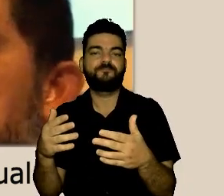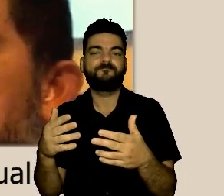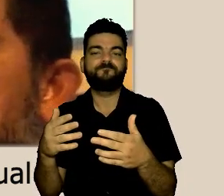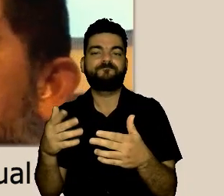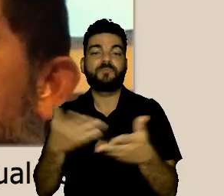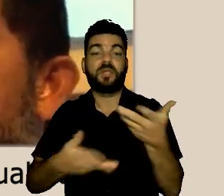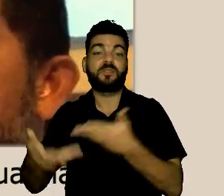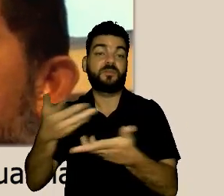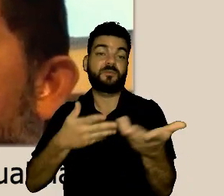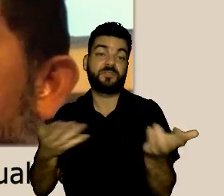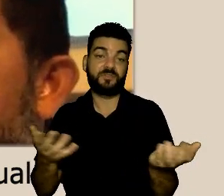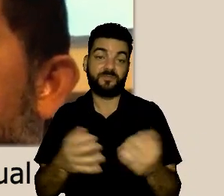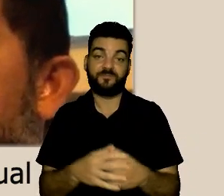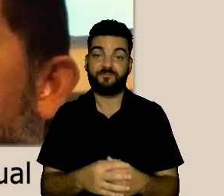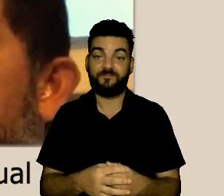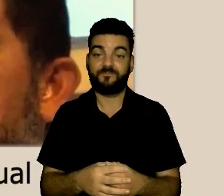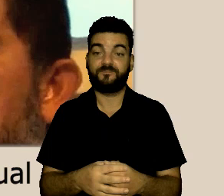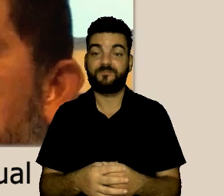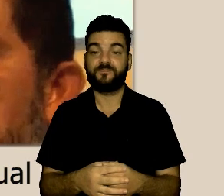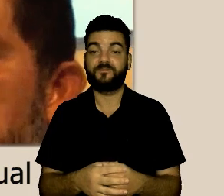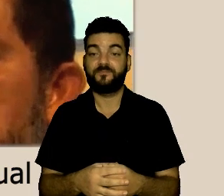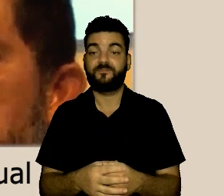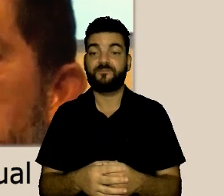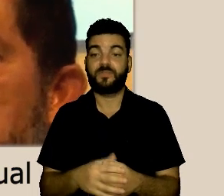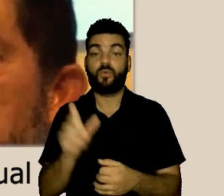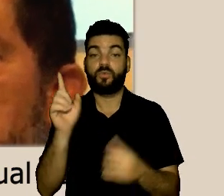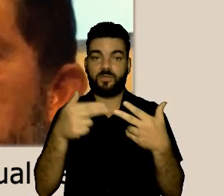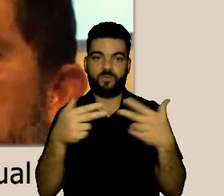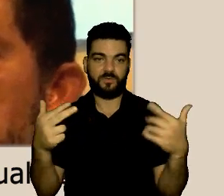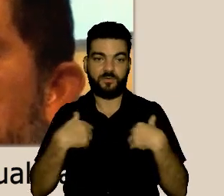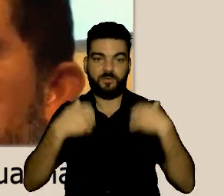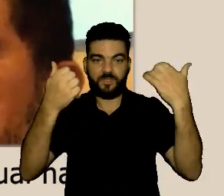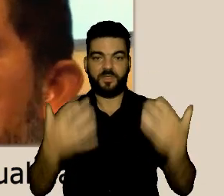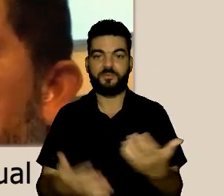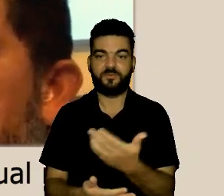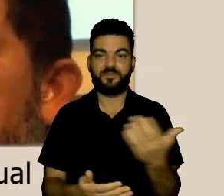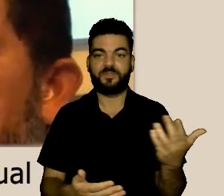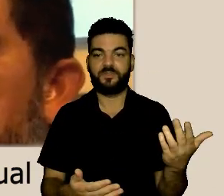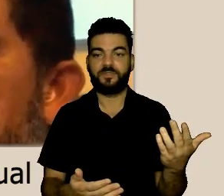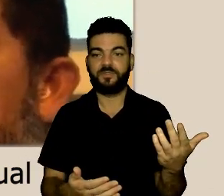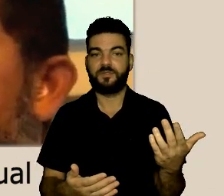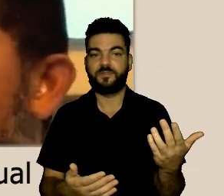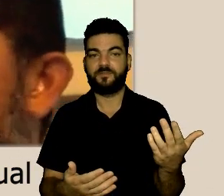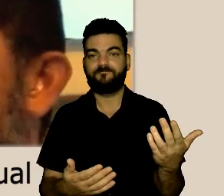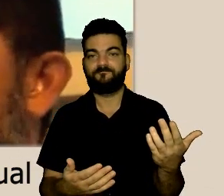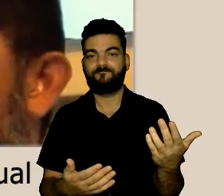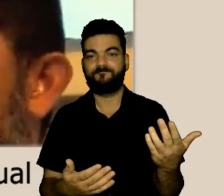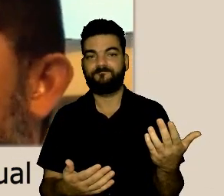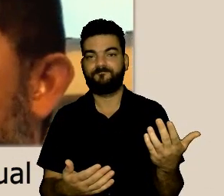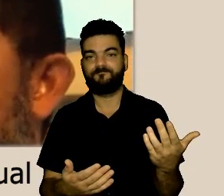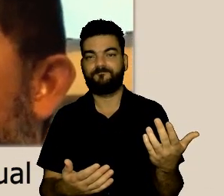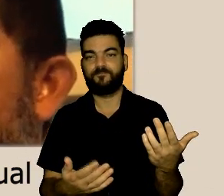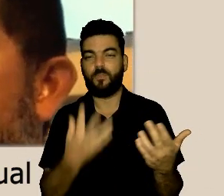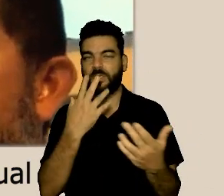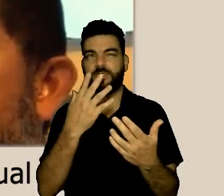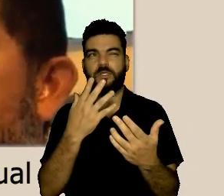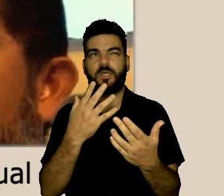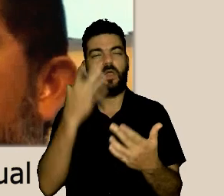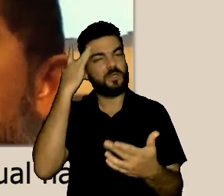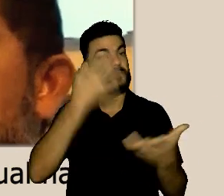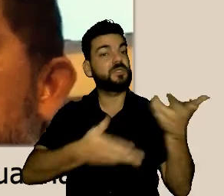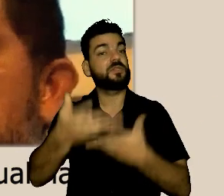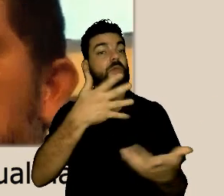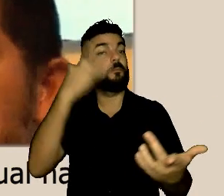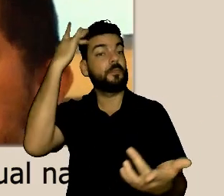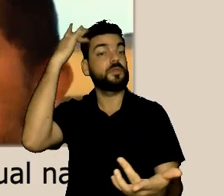especialização da própria vamos dizer assim da própria mediação e o outro aspecto que eu queria